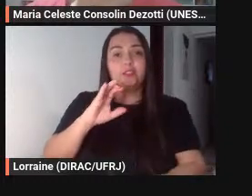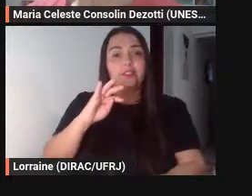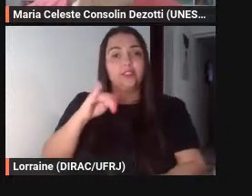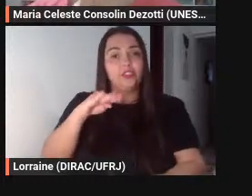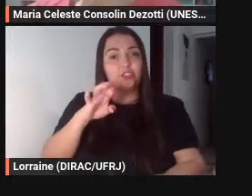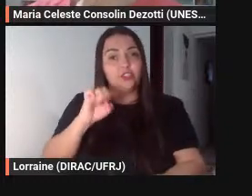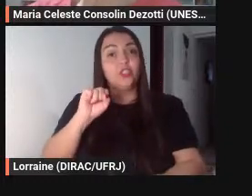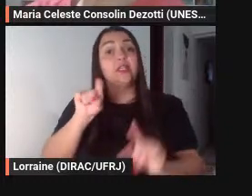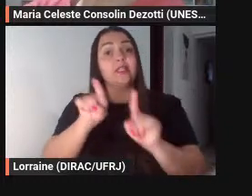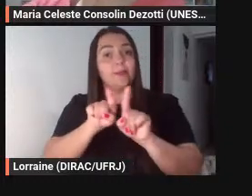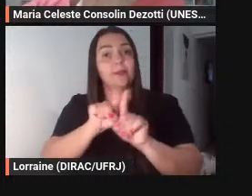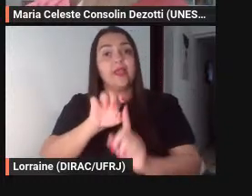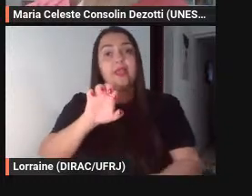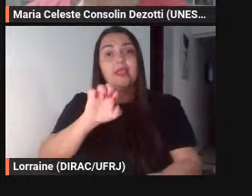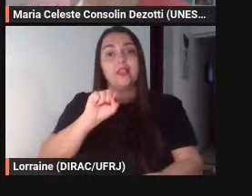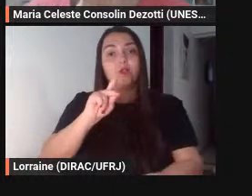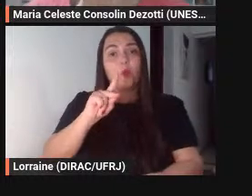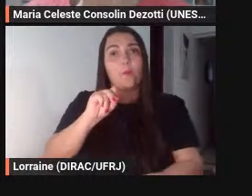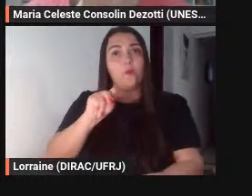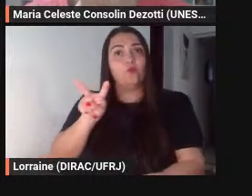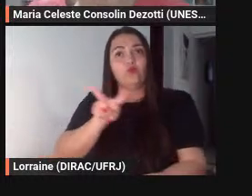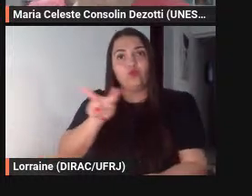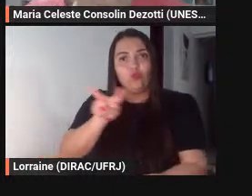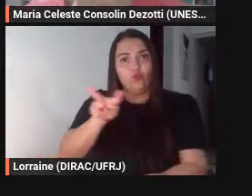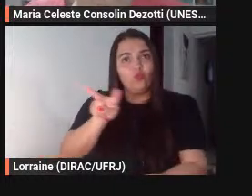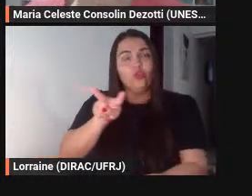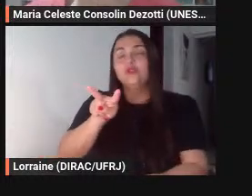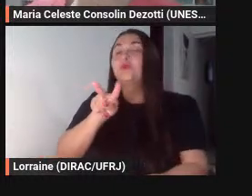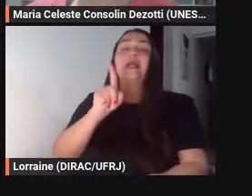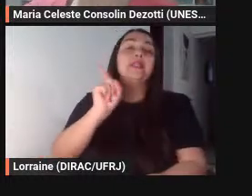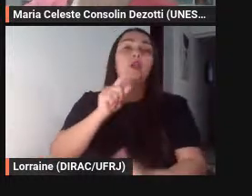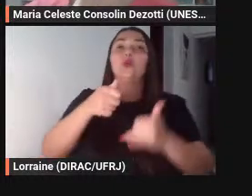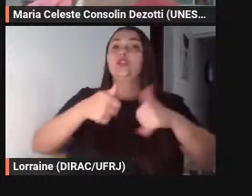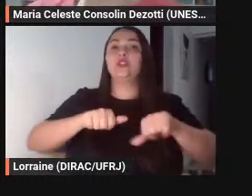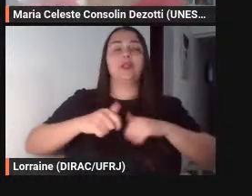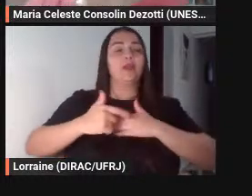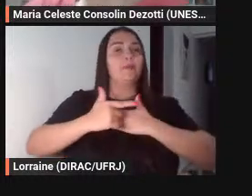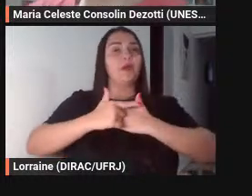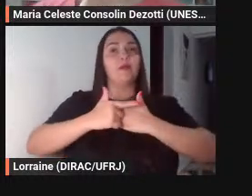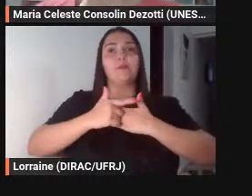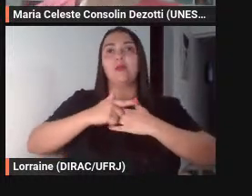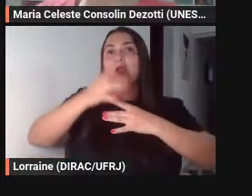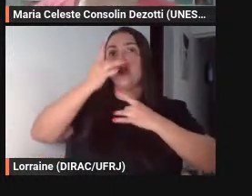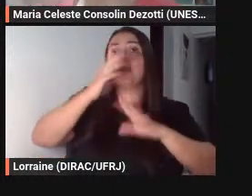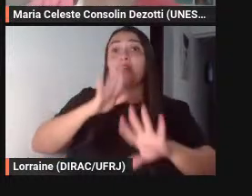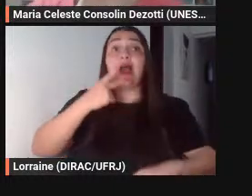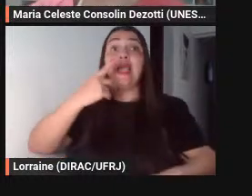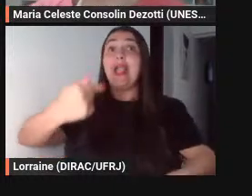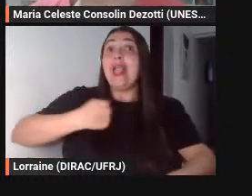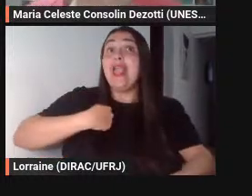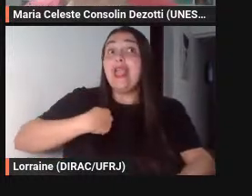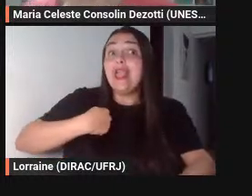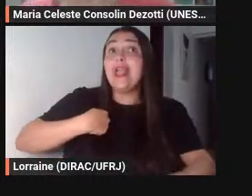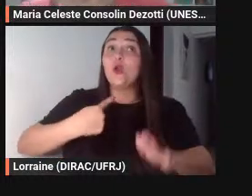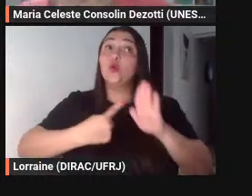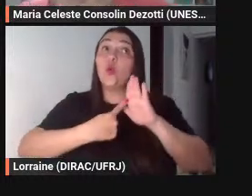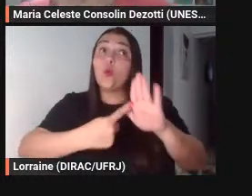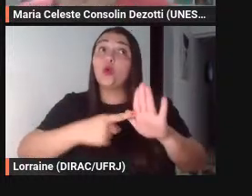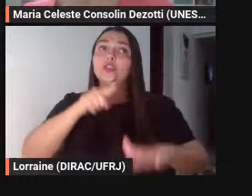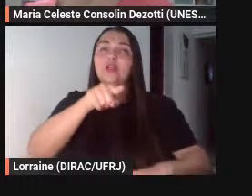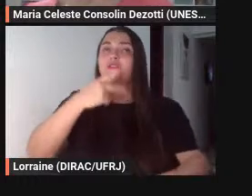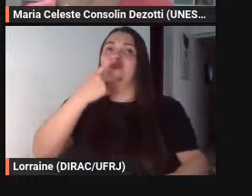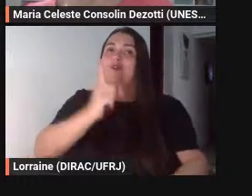eles não se põem nessa interpretação dizendo olha eu estou mostrando isso para